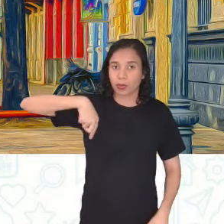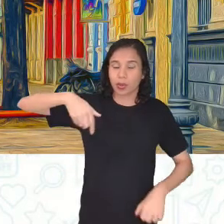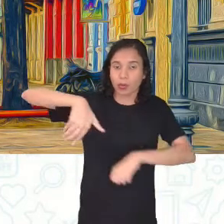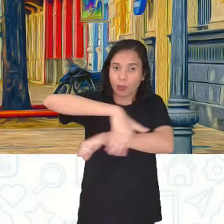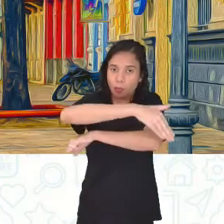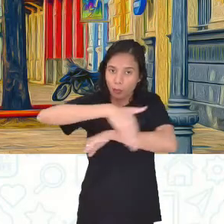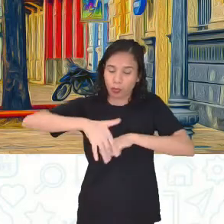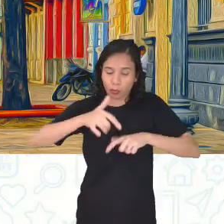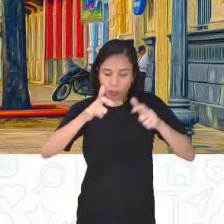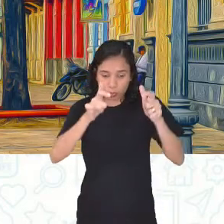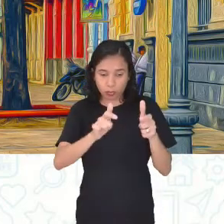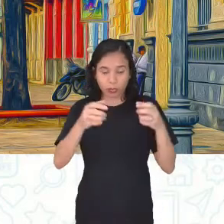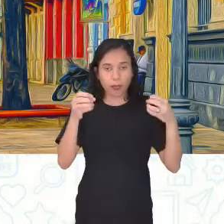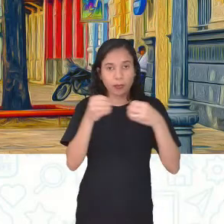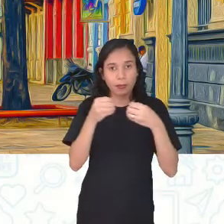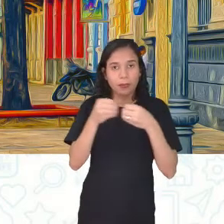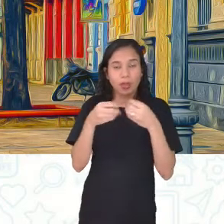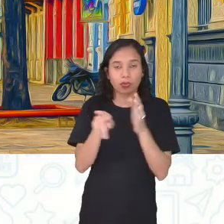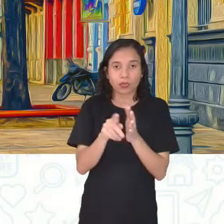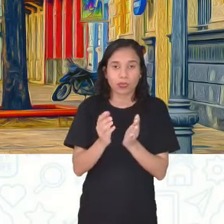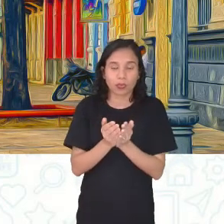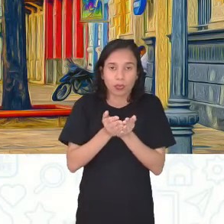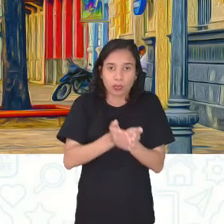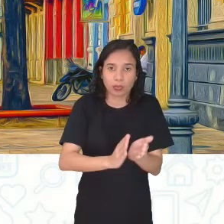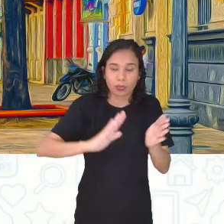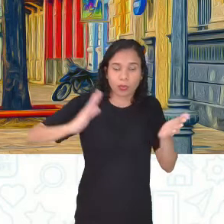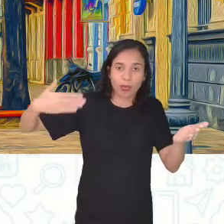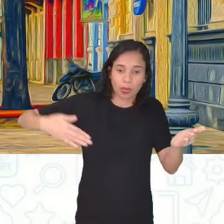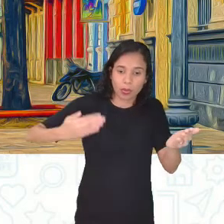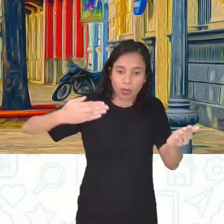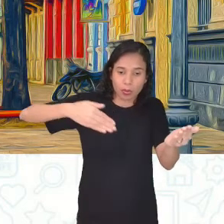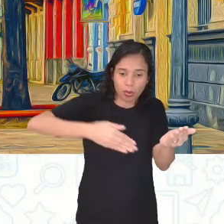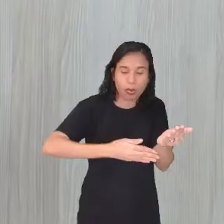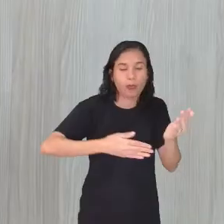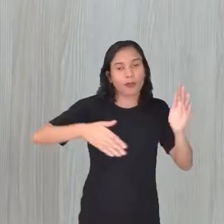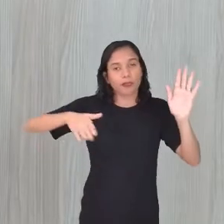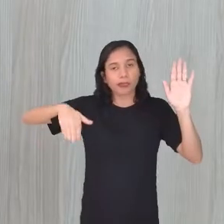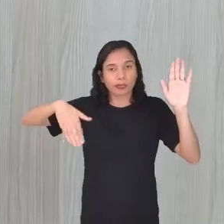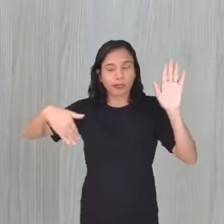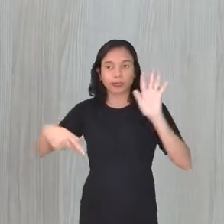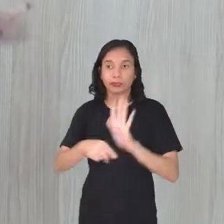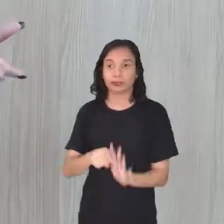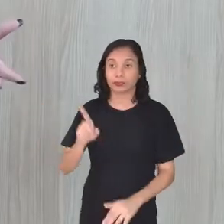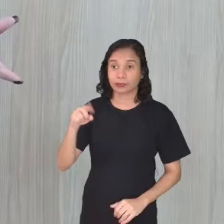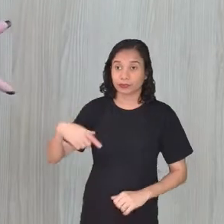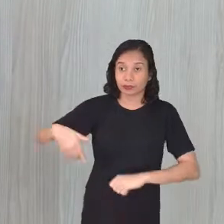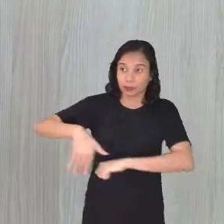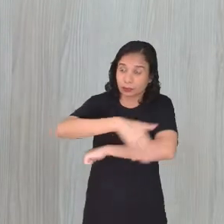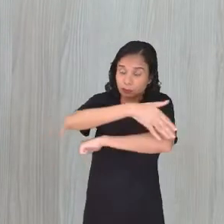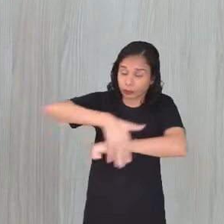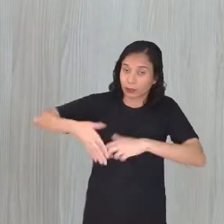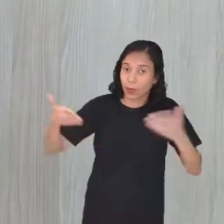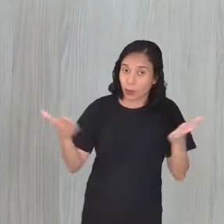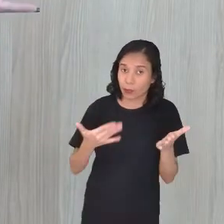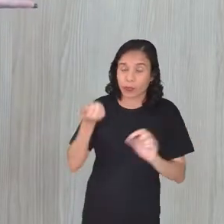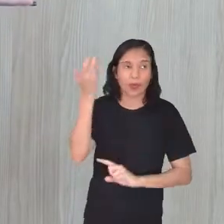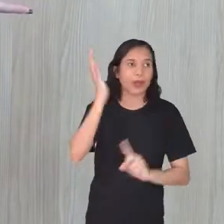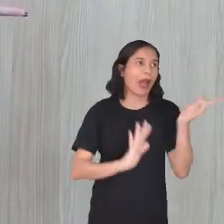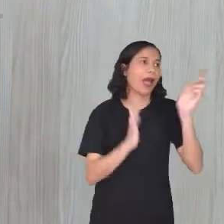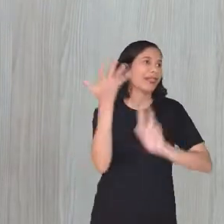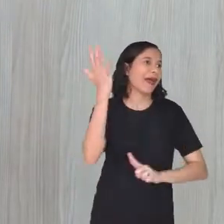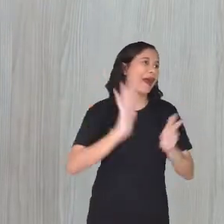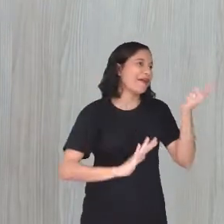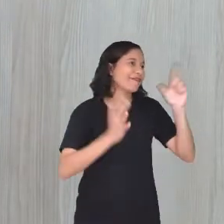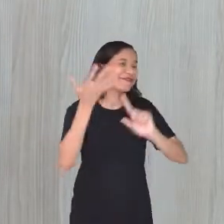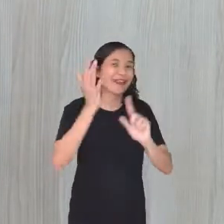fica localizada perto do porto do Recife. Pois é, muito pertinho, Muito é uma rua que hoje carnaval, né,